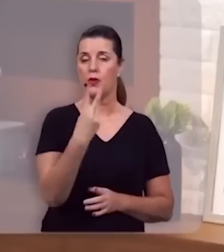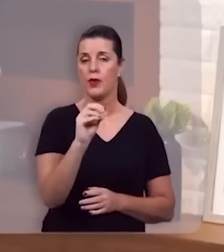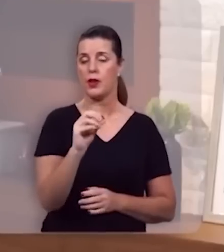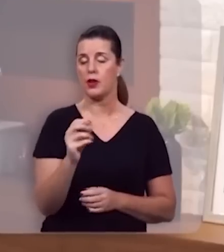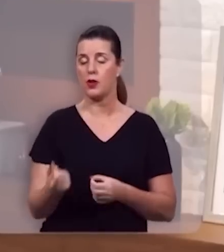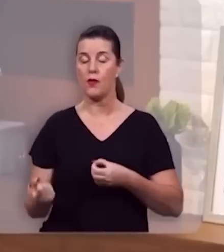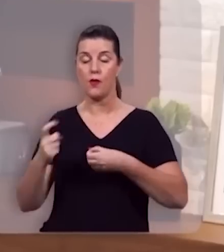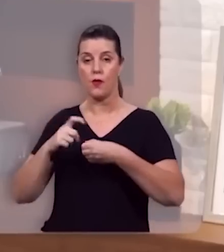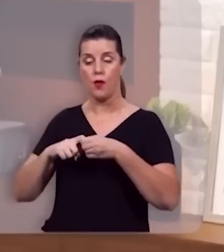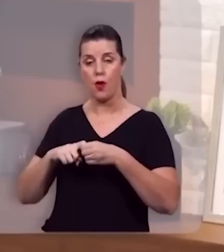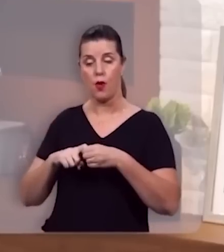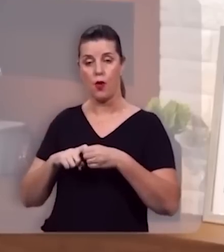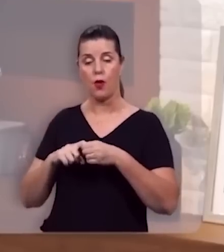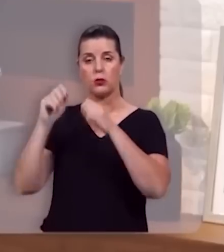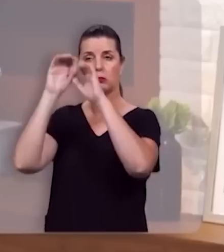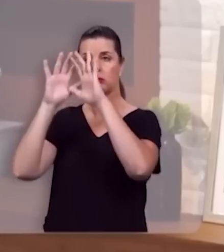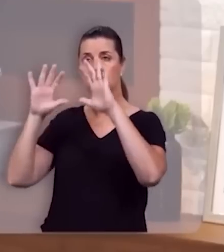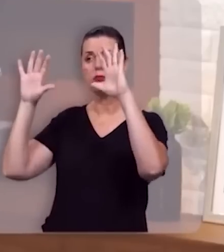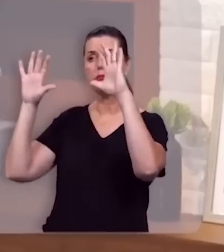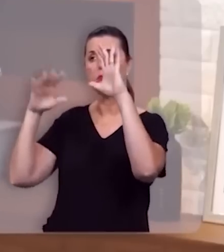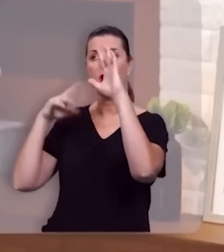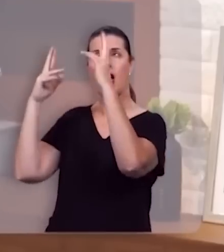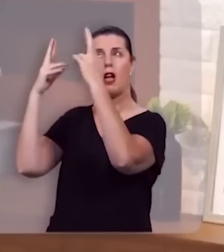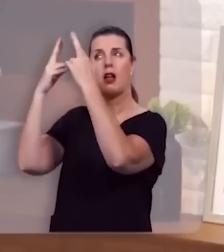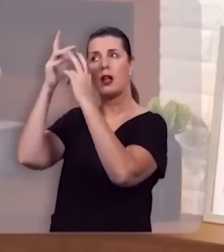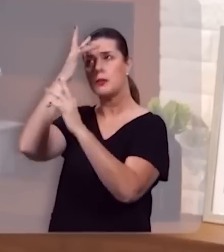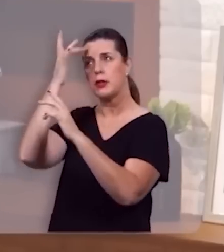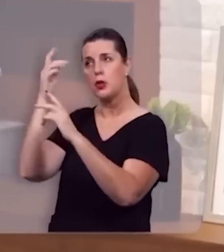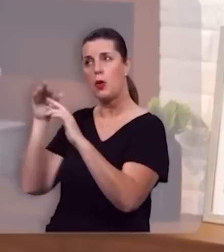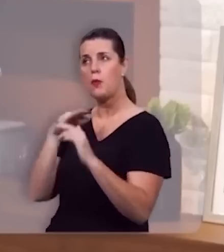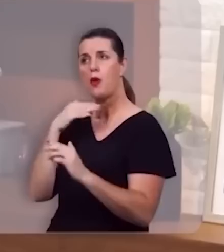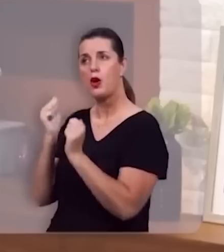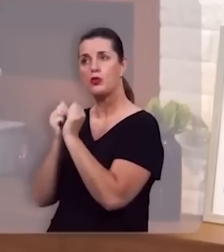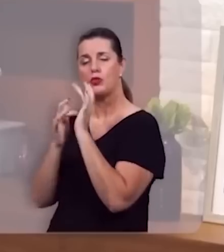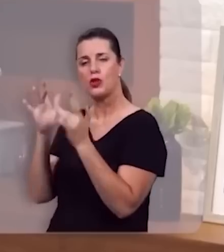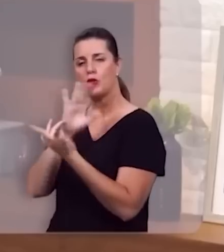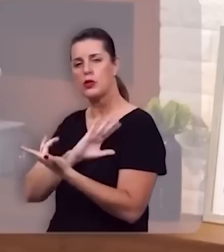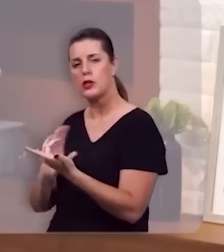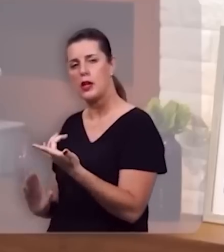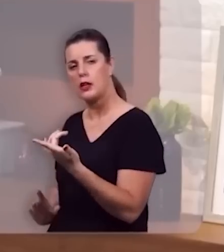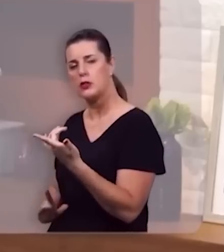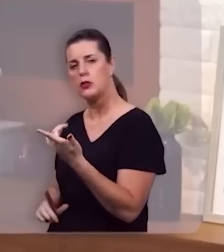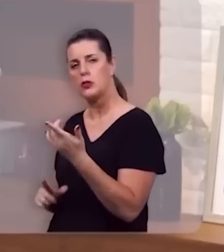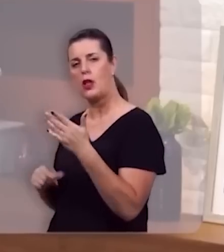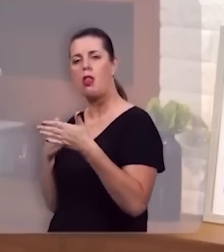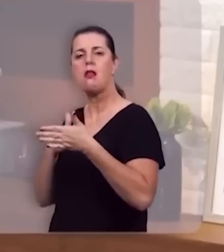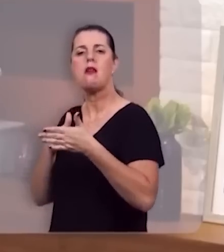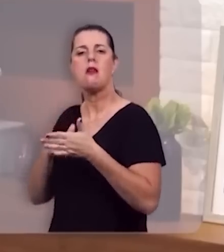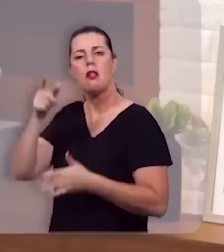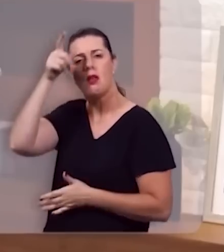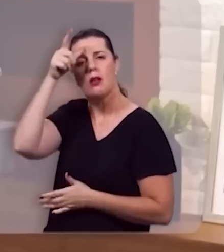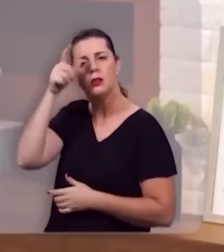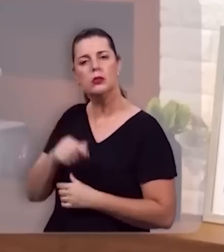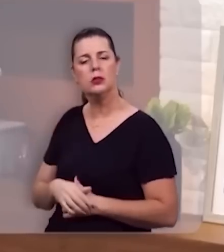você retorna à cena do reinado daqueles que morreram e estão com Cristo, da limitação de Satanás,